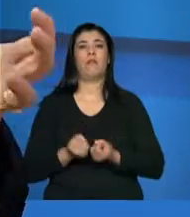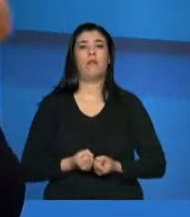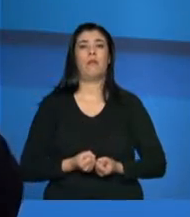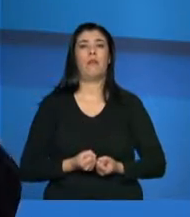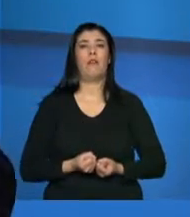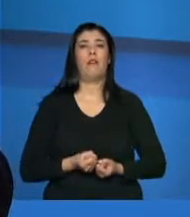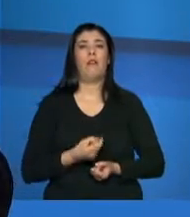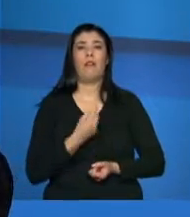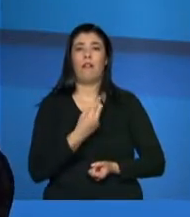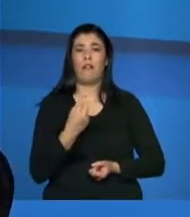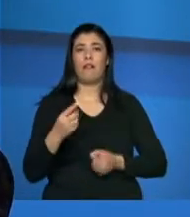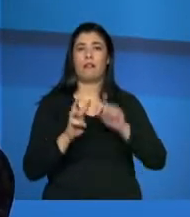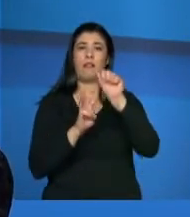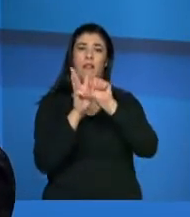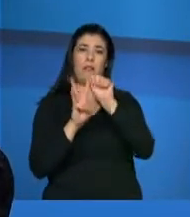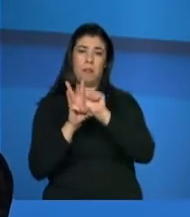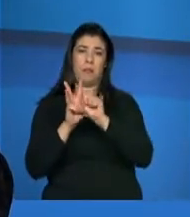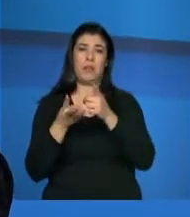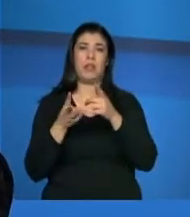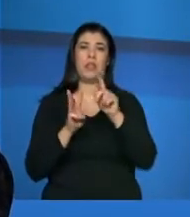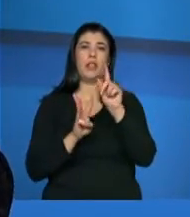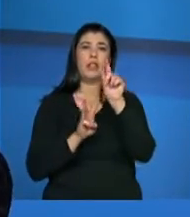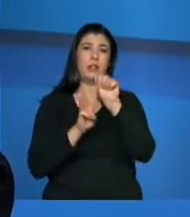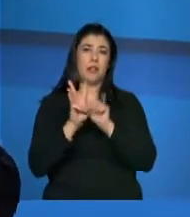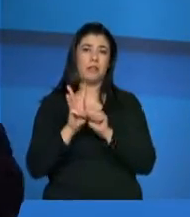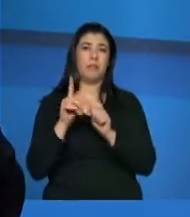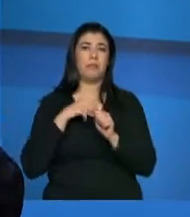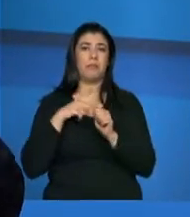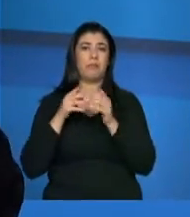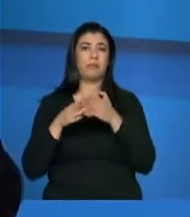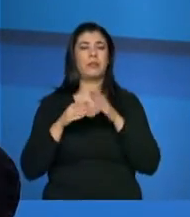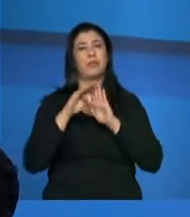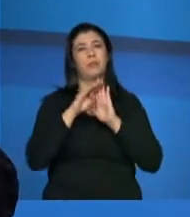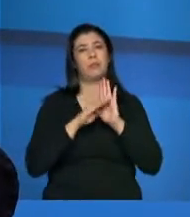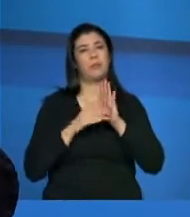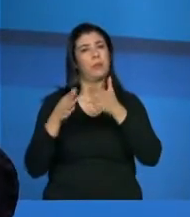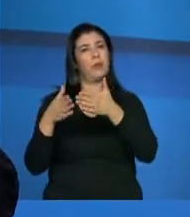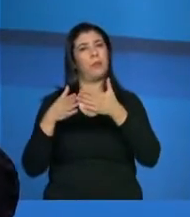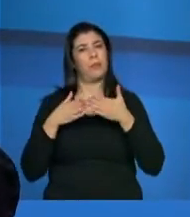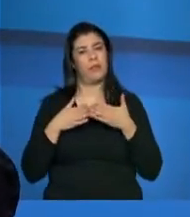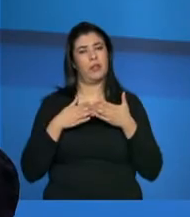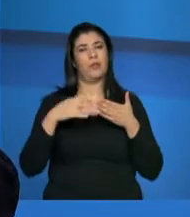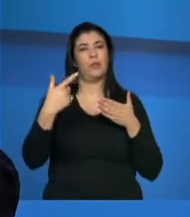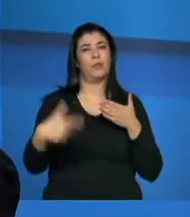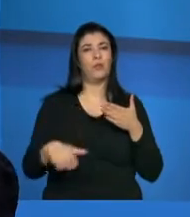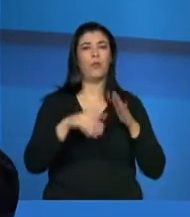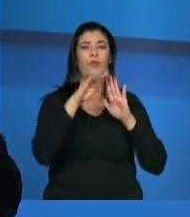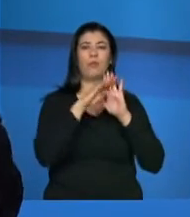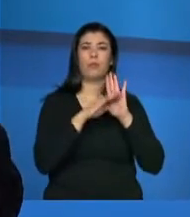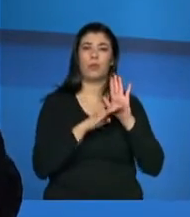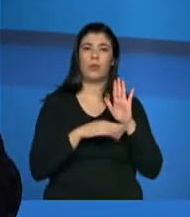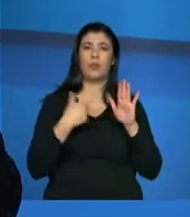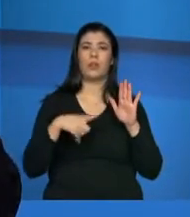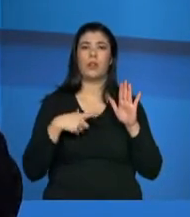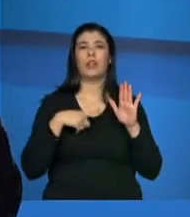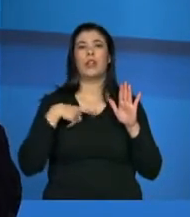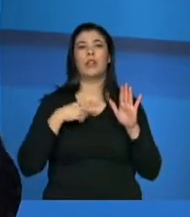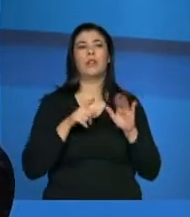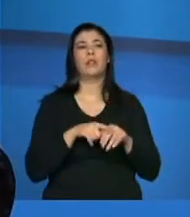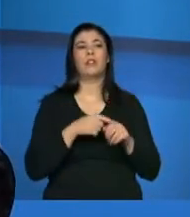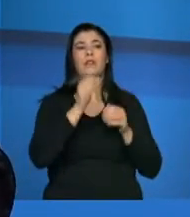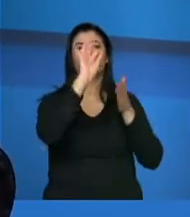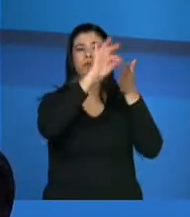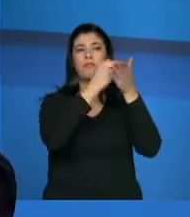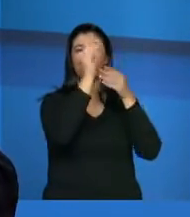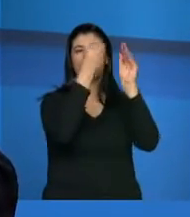há programas que você realmente vai lá e solicita e há programas que você, na verdade, acaba sendo alvo dele à medida